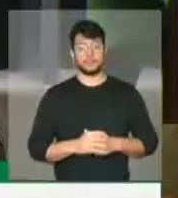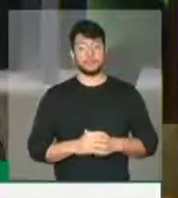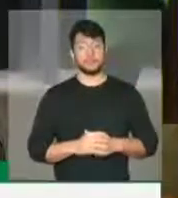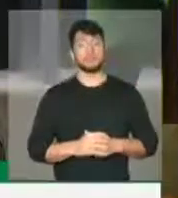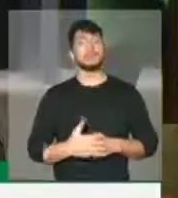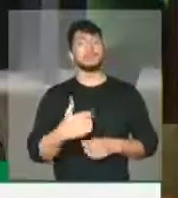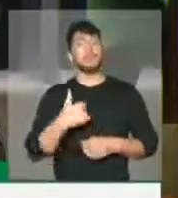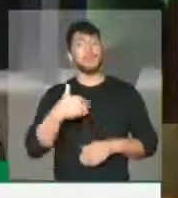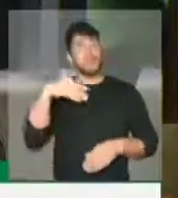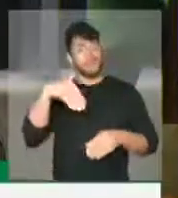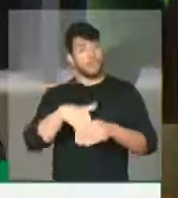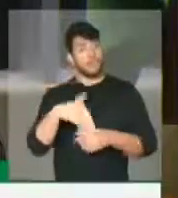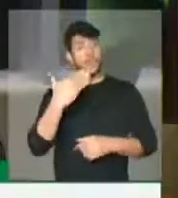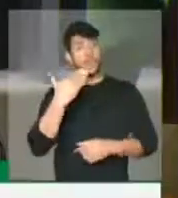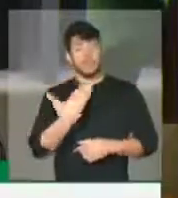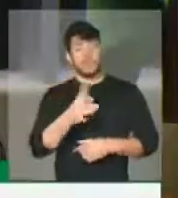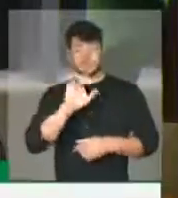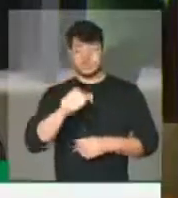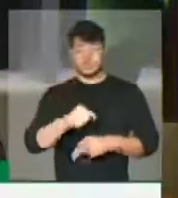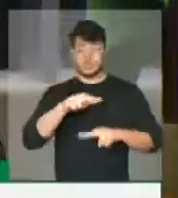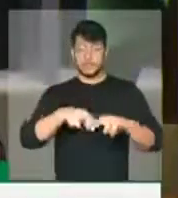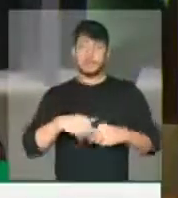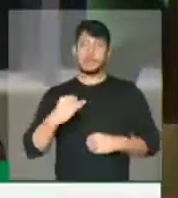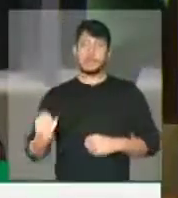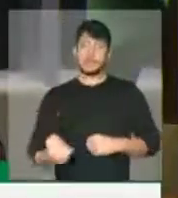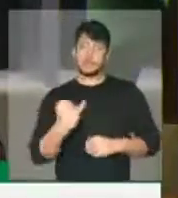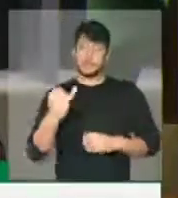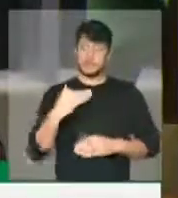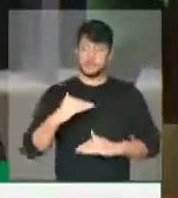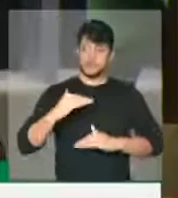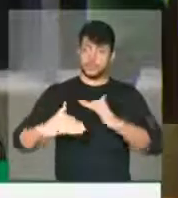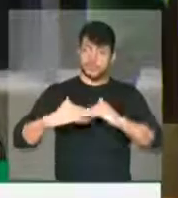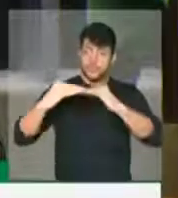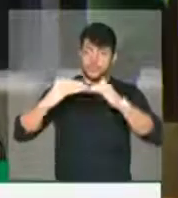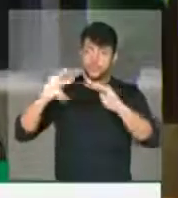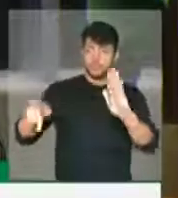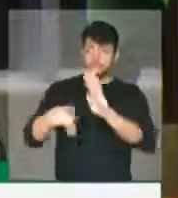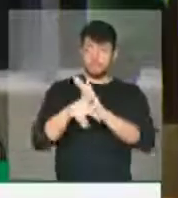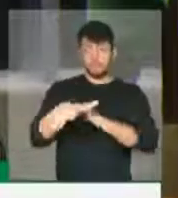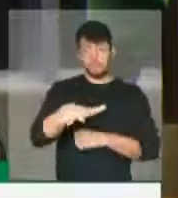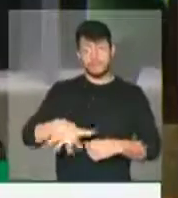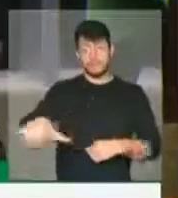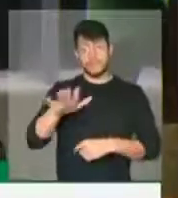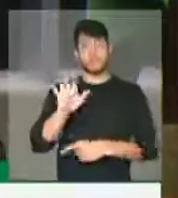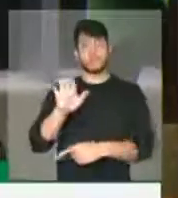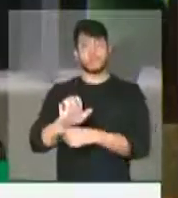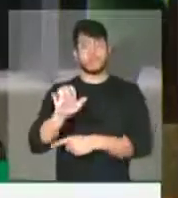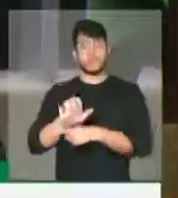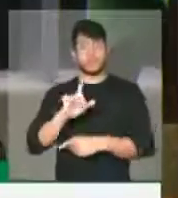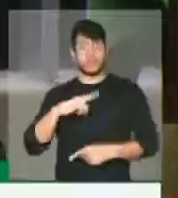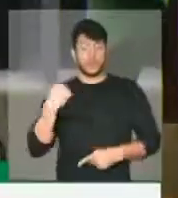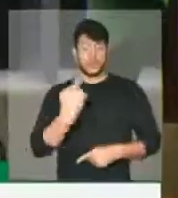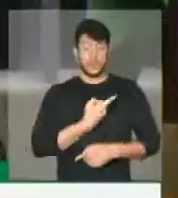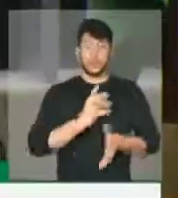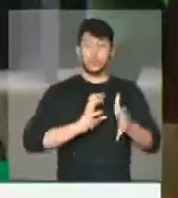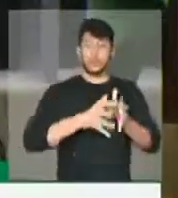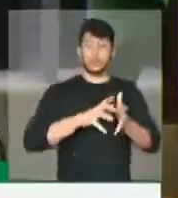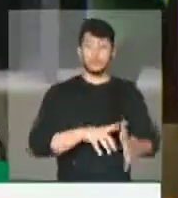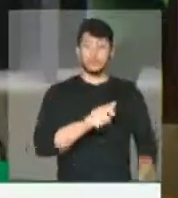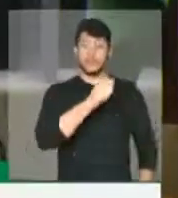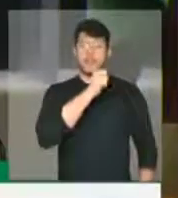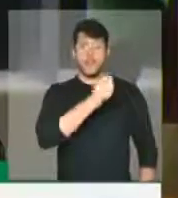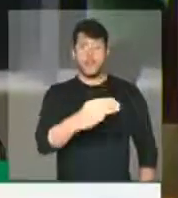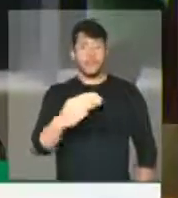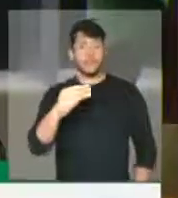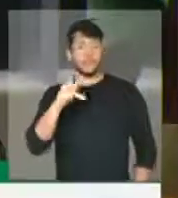Vou votar a favor, porque ela é benéfica para o desenvolvimento dos Estados. A bancada da União para a inteira vai votar a favor, Roraima, eu tenho certeza.